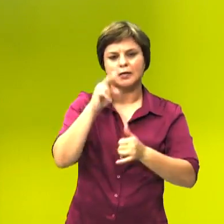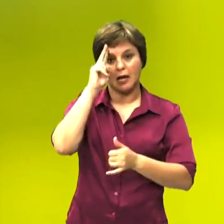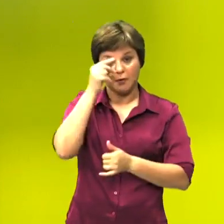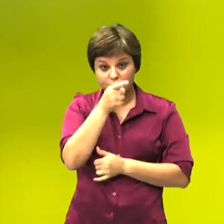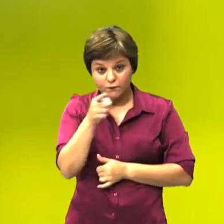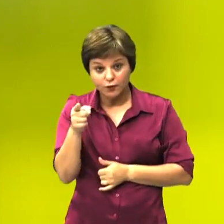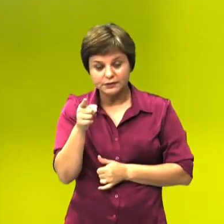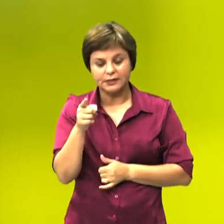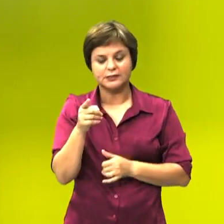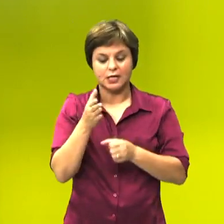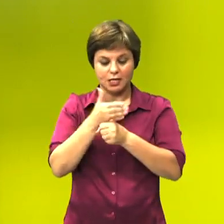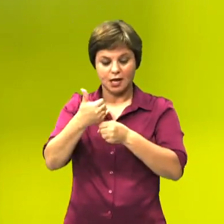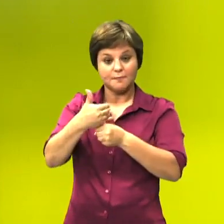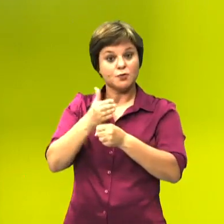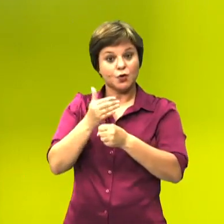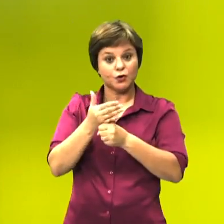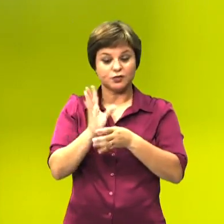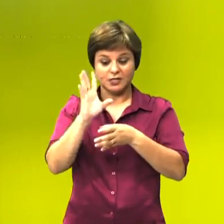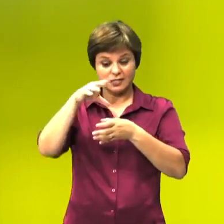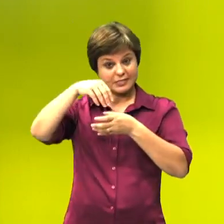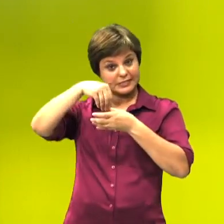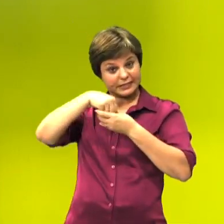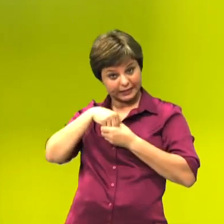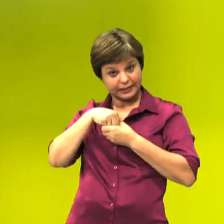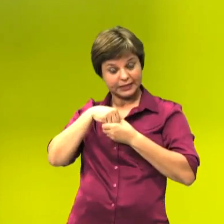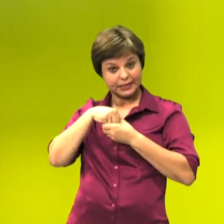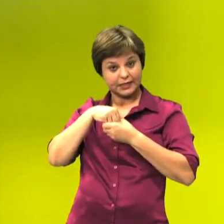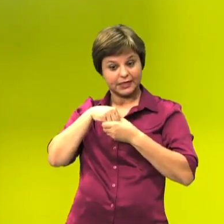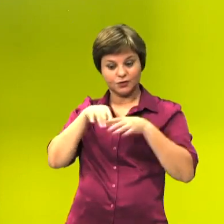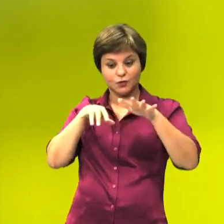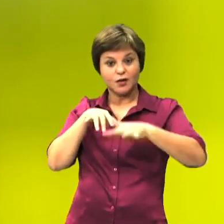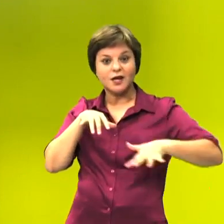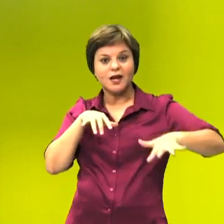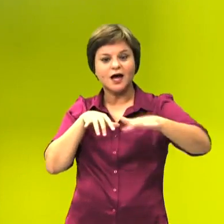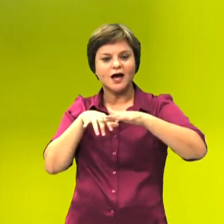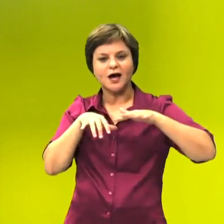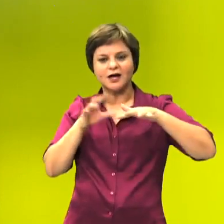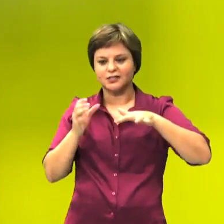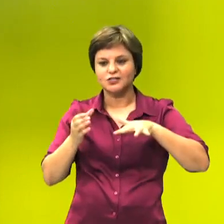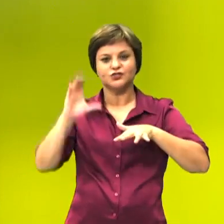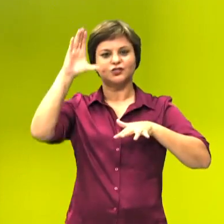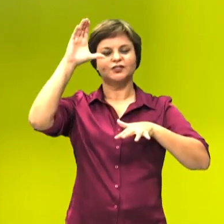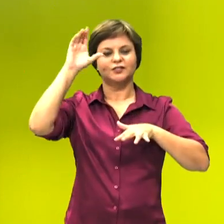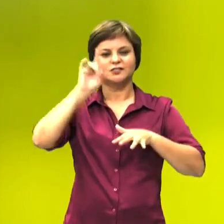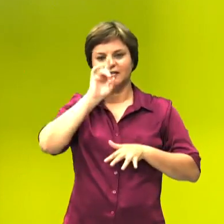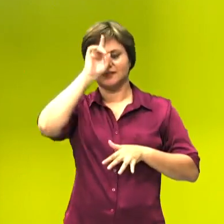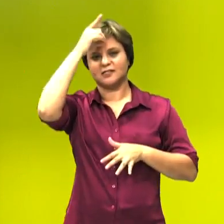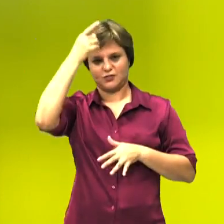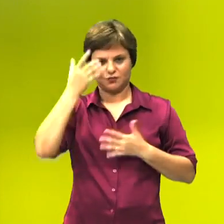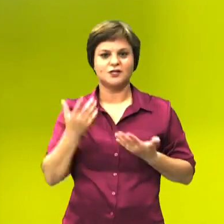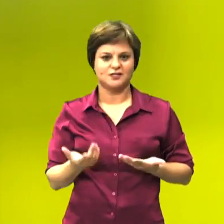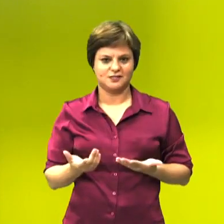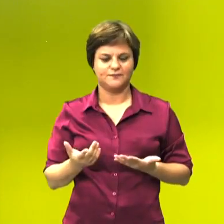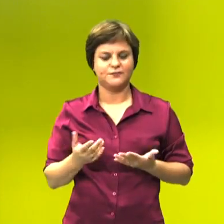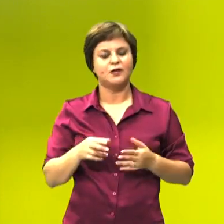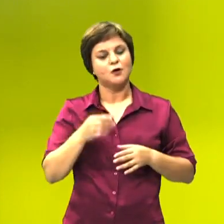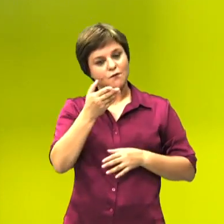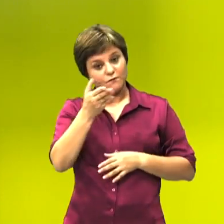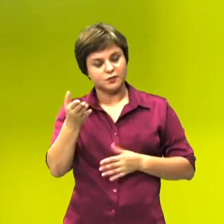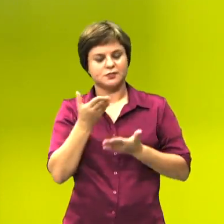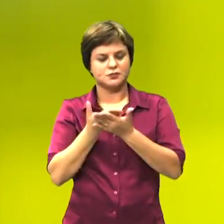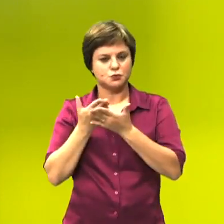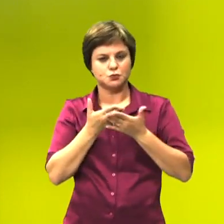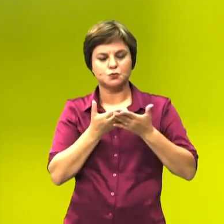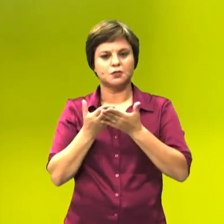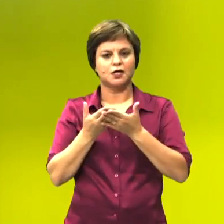a vocês, a biologia está dentro da área de concentração de ciências da natureza. Então, para você que